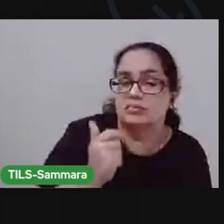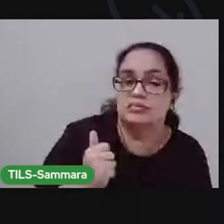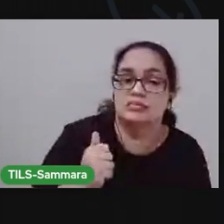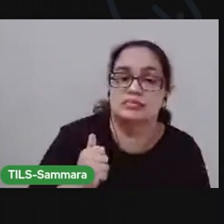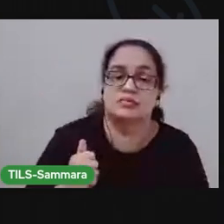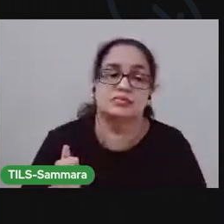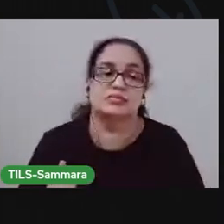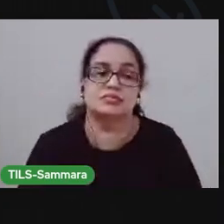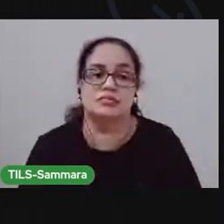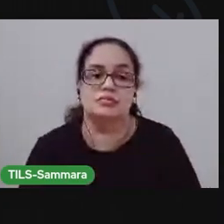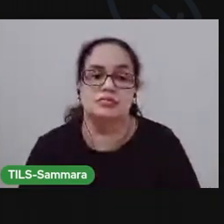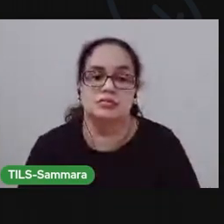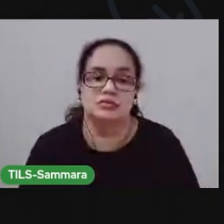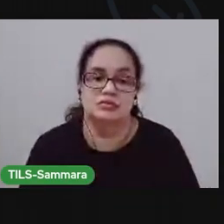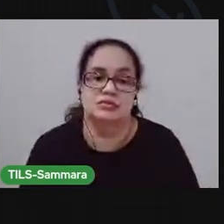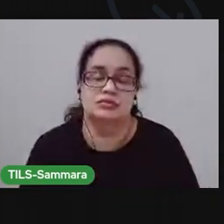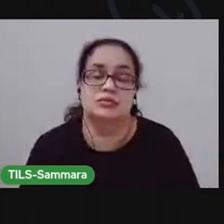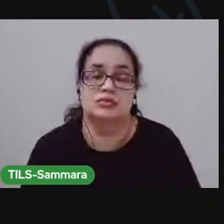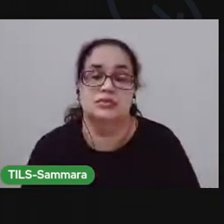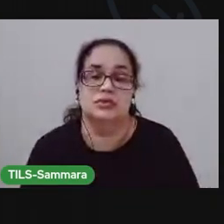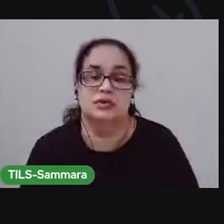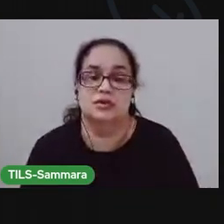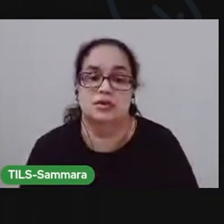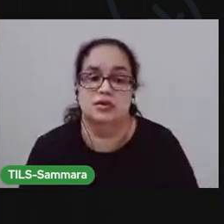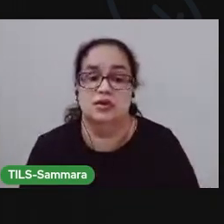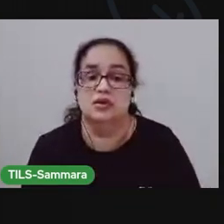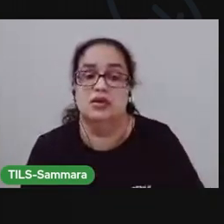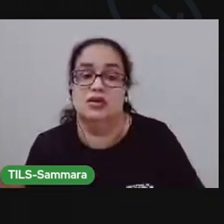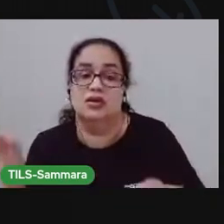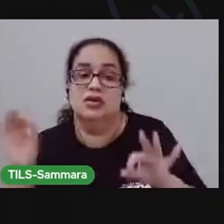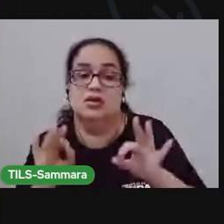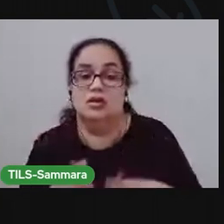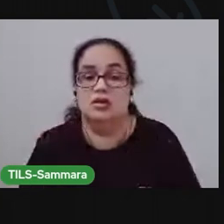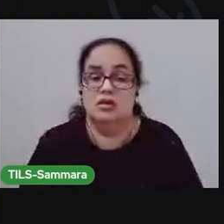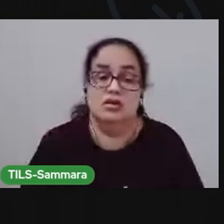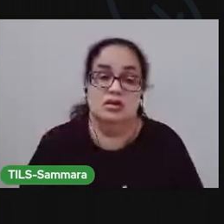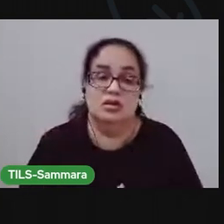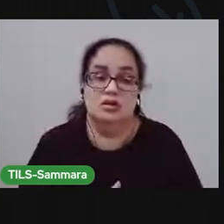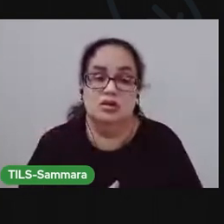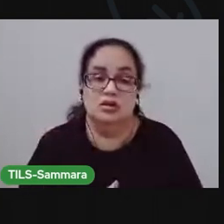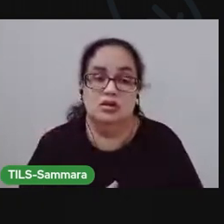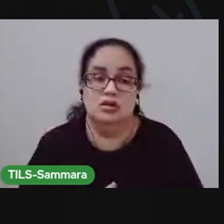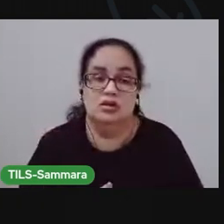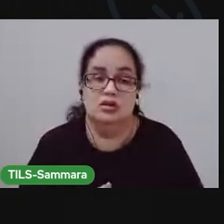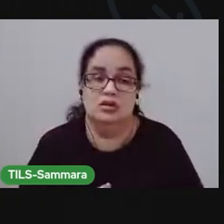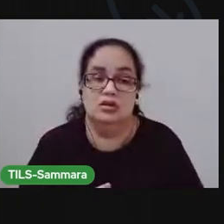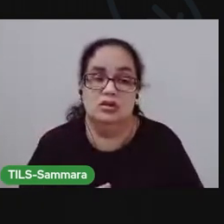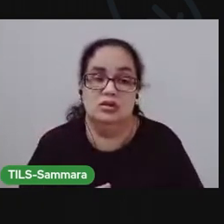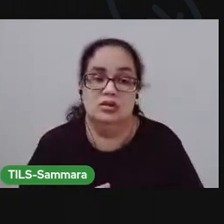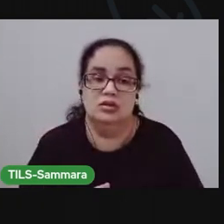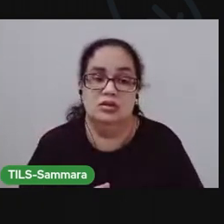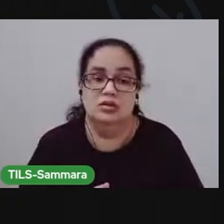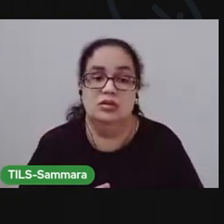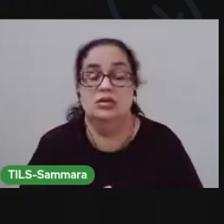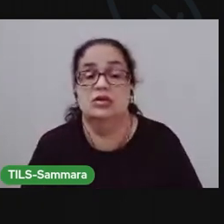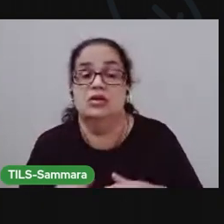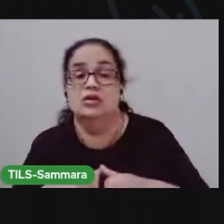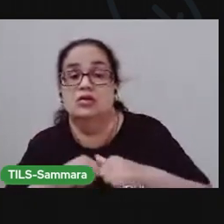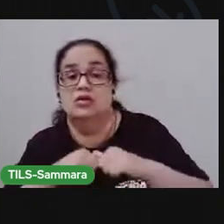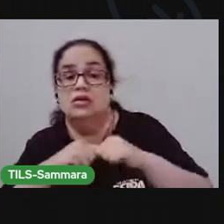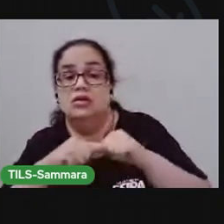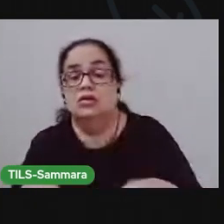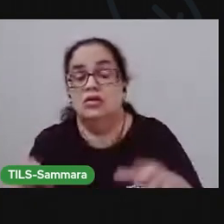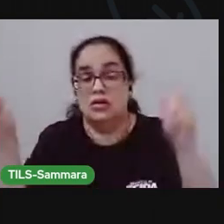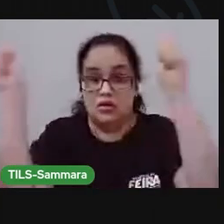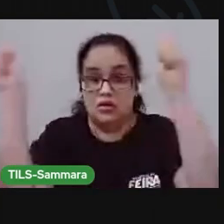Harmoniosa. Uma dessas formas de fazer isso. É colocando algumas